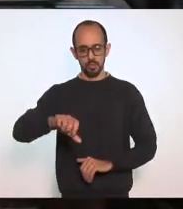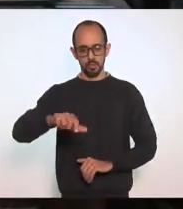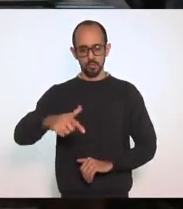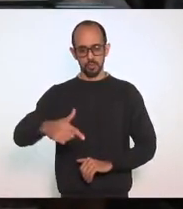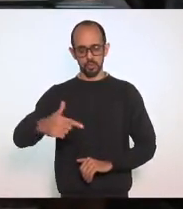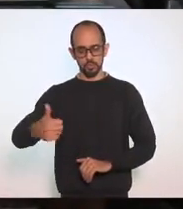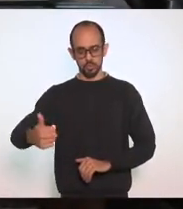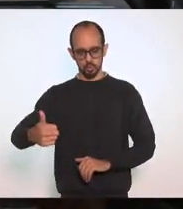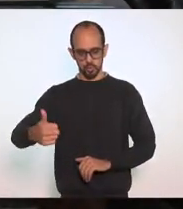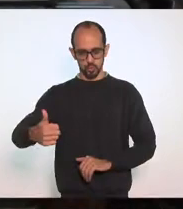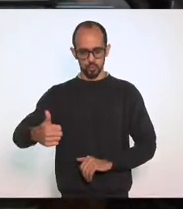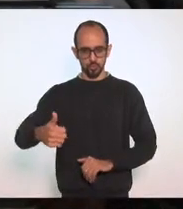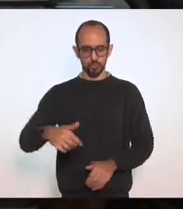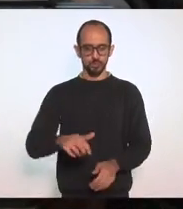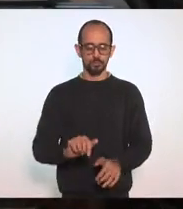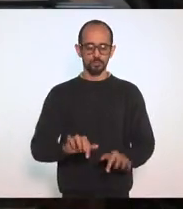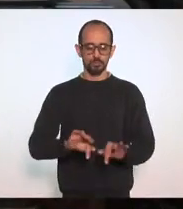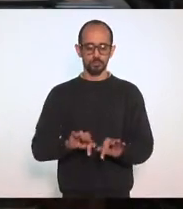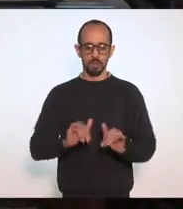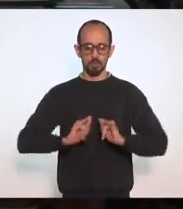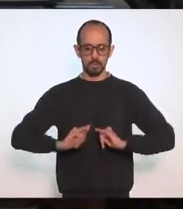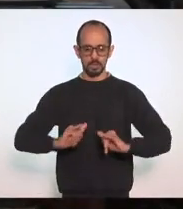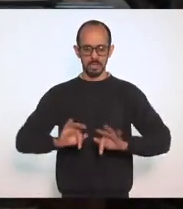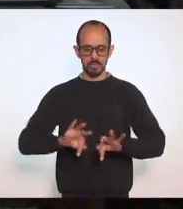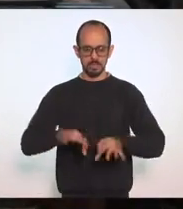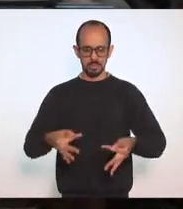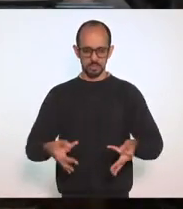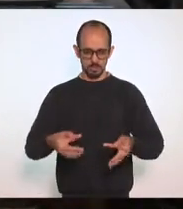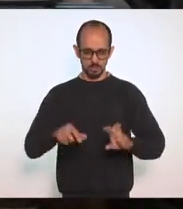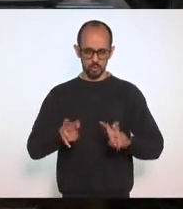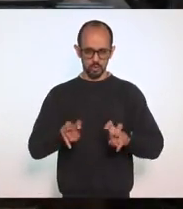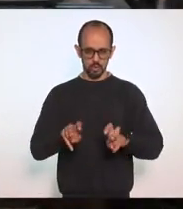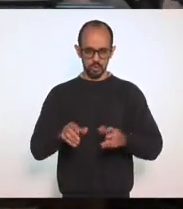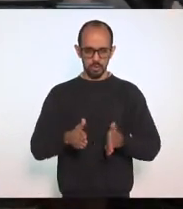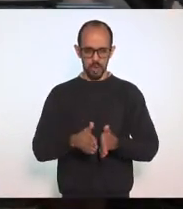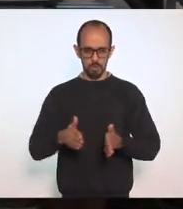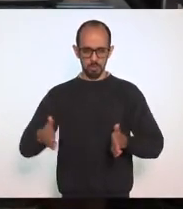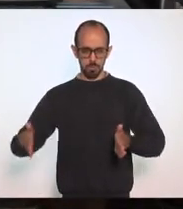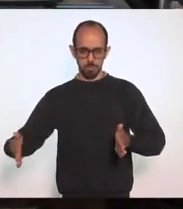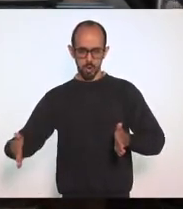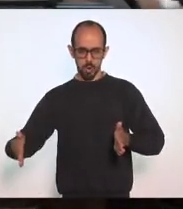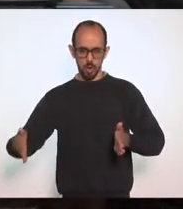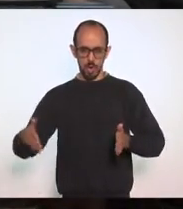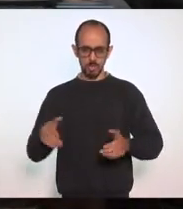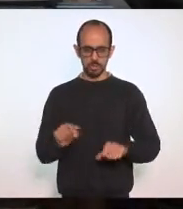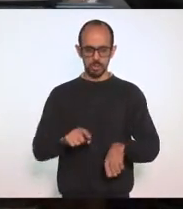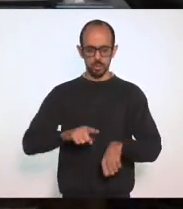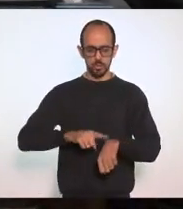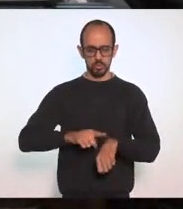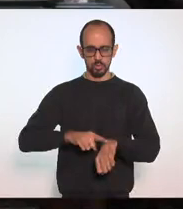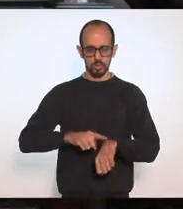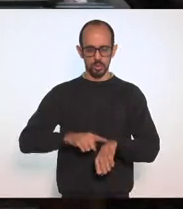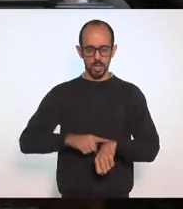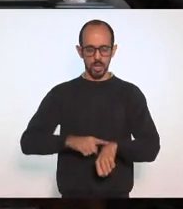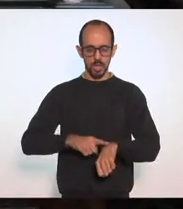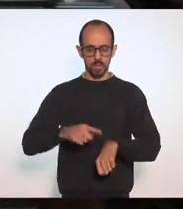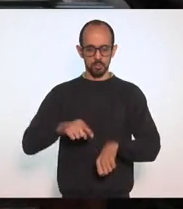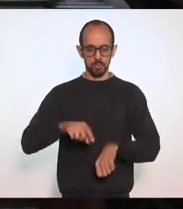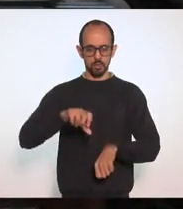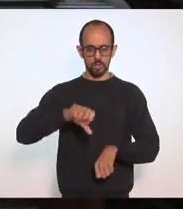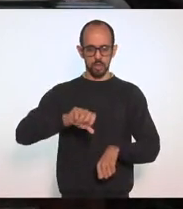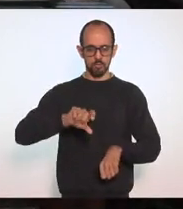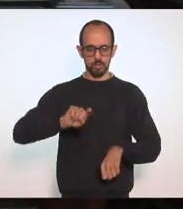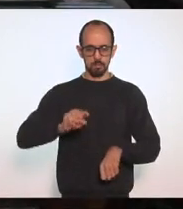5 de 2021, que dispõe sobre a prorrogação dos prazos instituídos pela lei 9.160, de